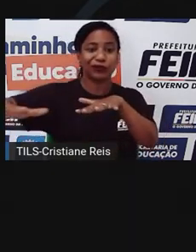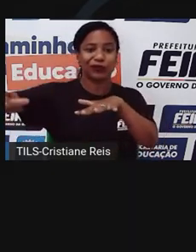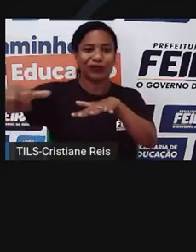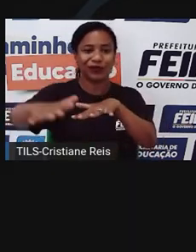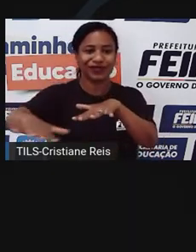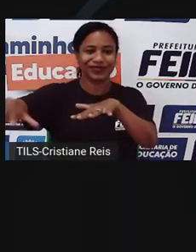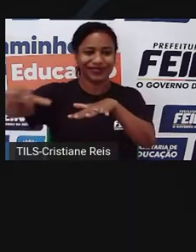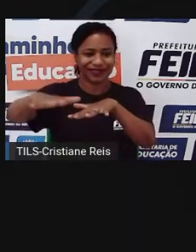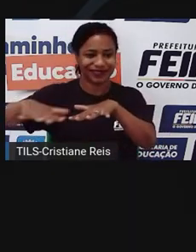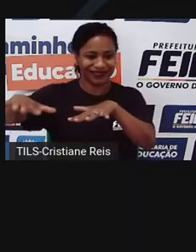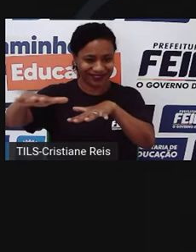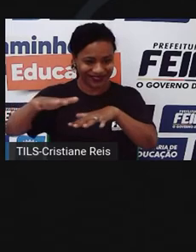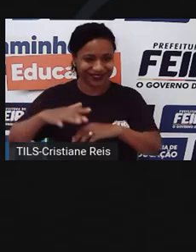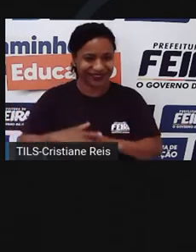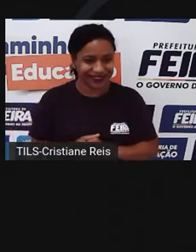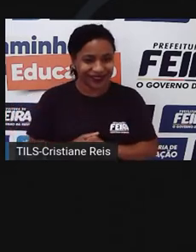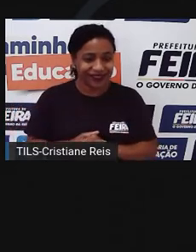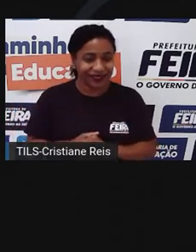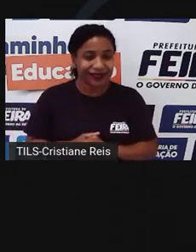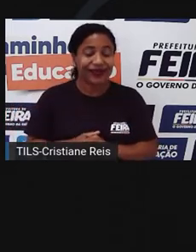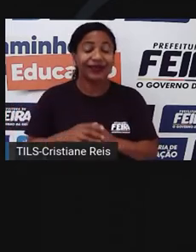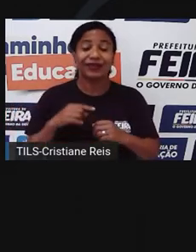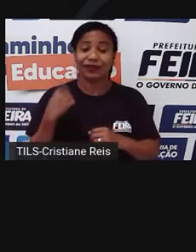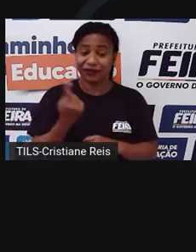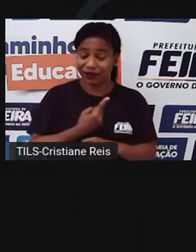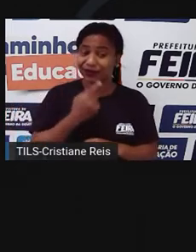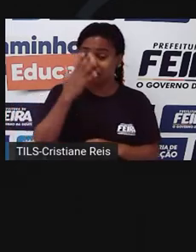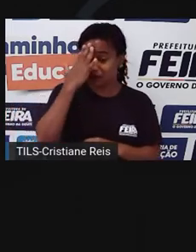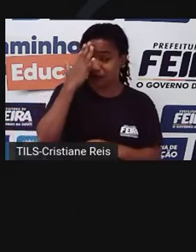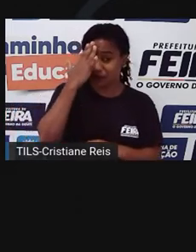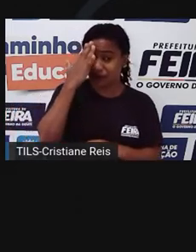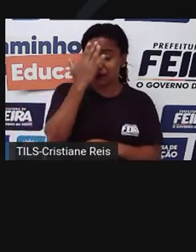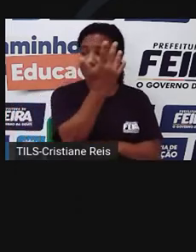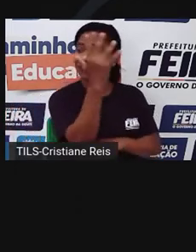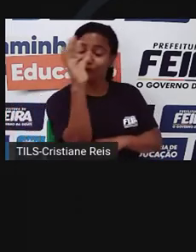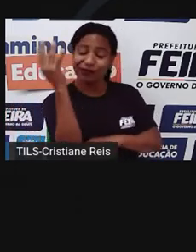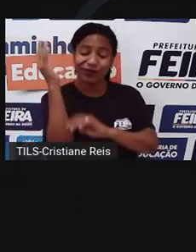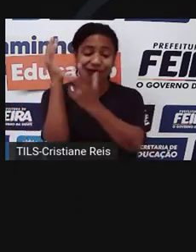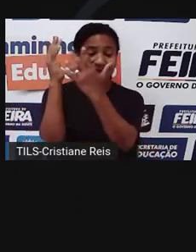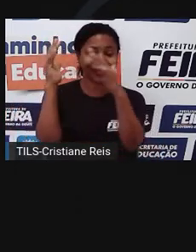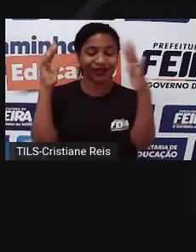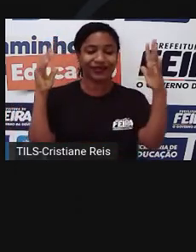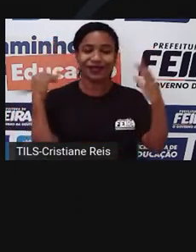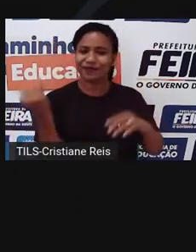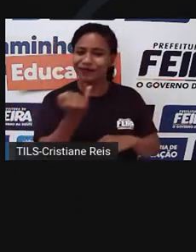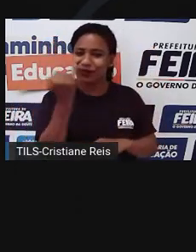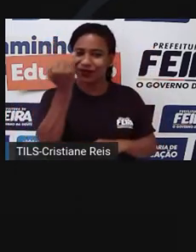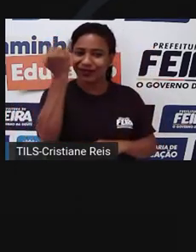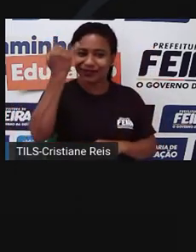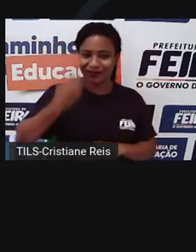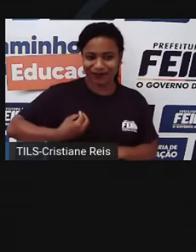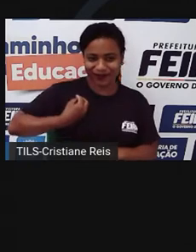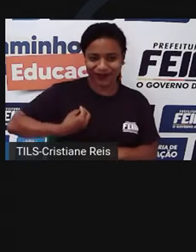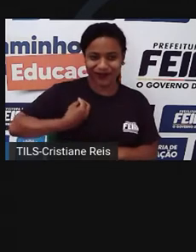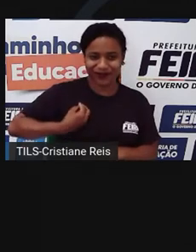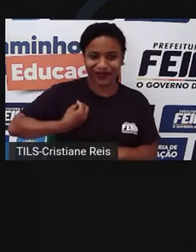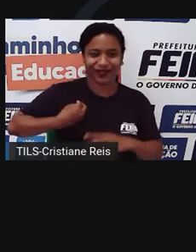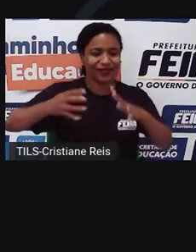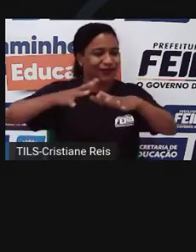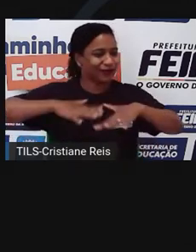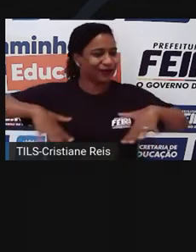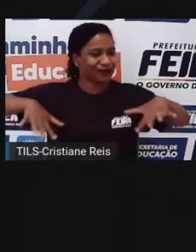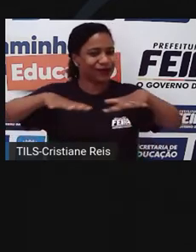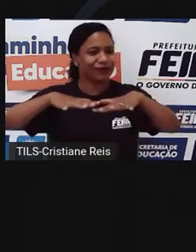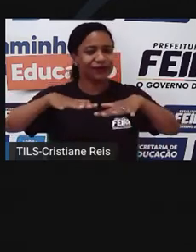Todos nós sabemos que a floresta é muito importante para a vida na Terra. Mas você sabe por que a Amazônia precisa ser preservada?